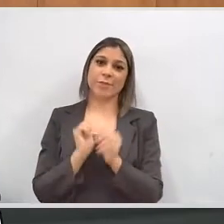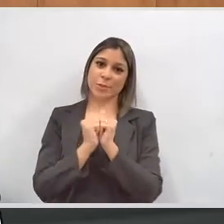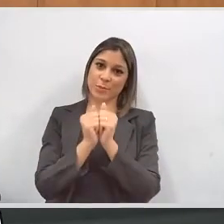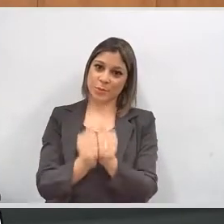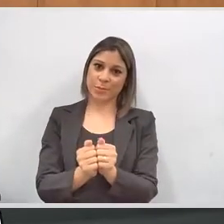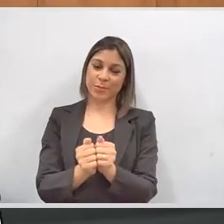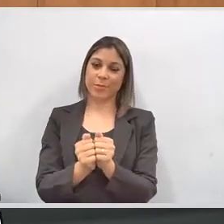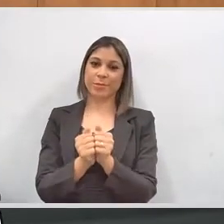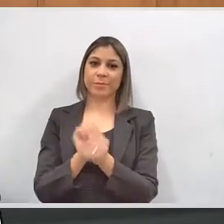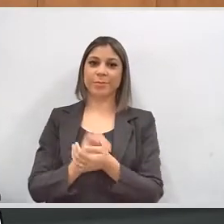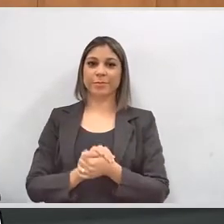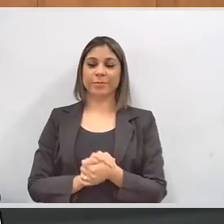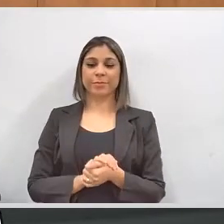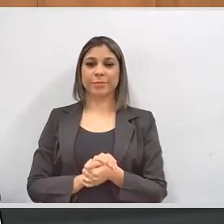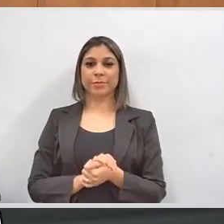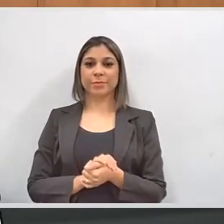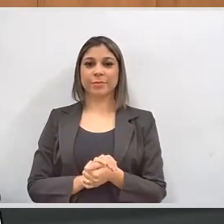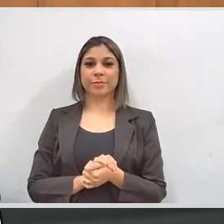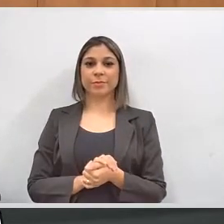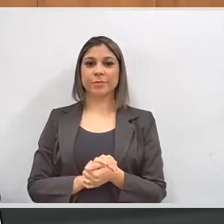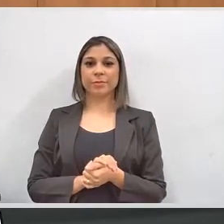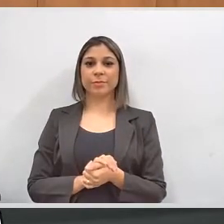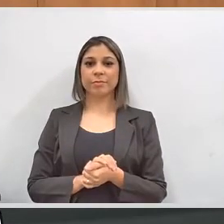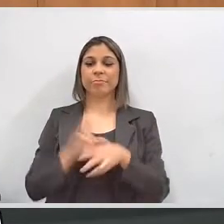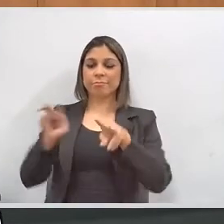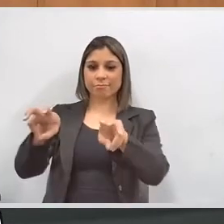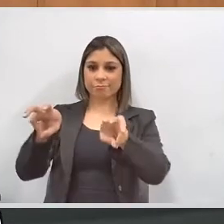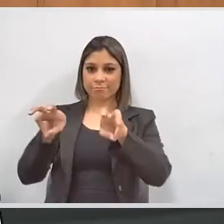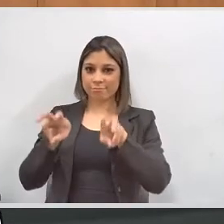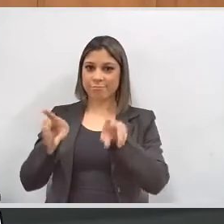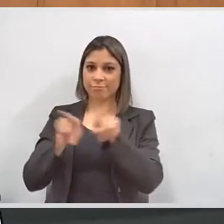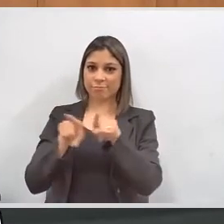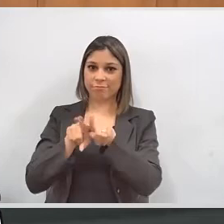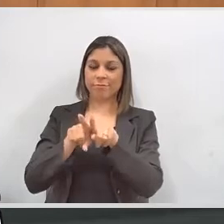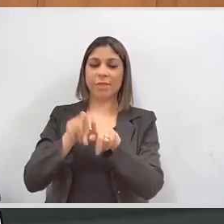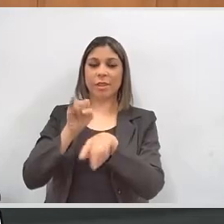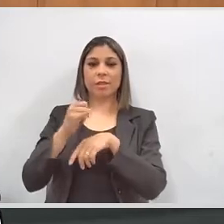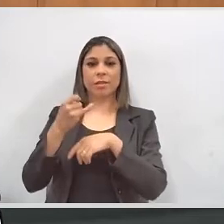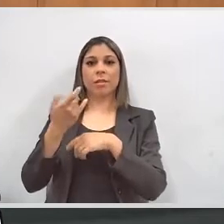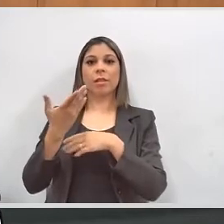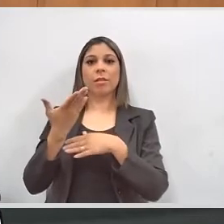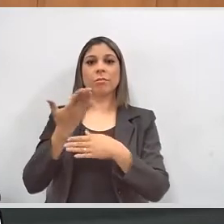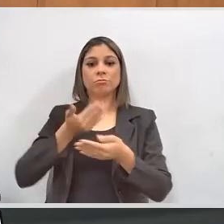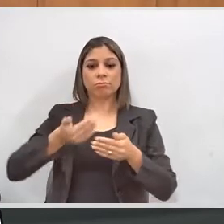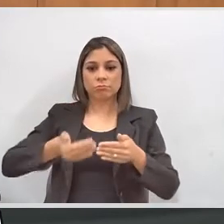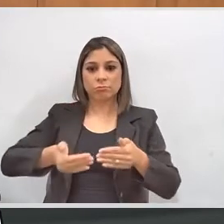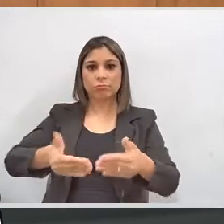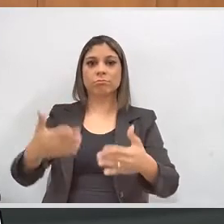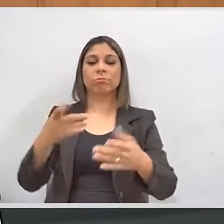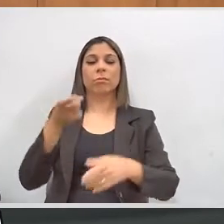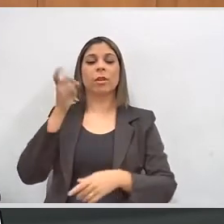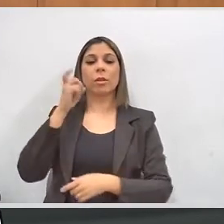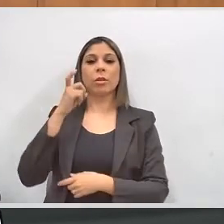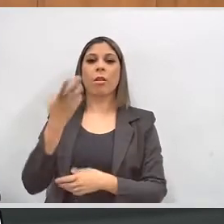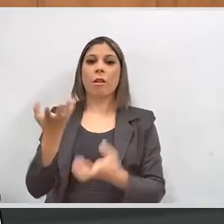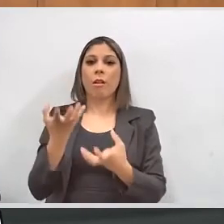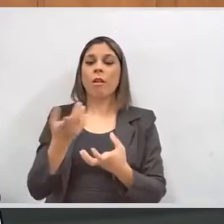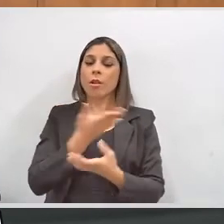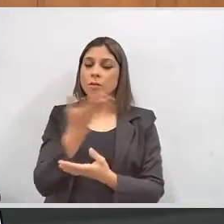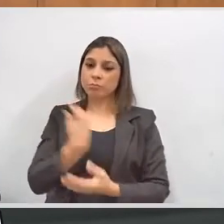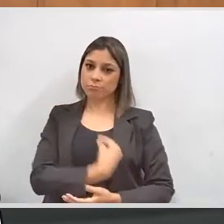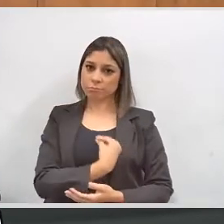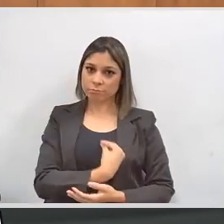estão conosco aí no nosso auditório, que, no decorrer dos trabalhos, eu espero contar com a